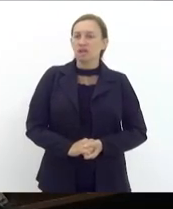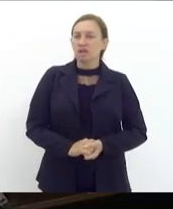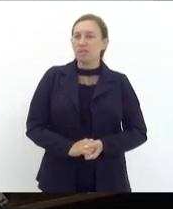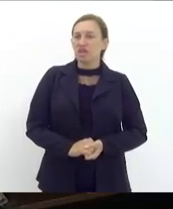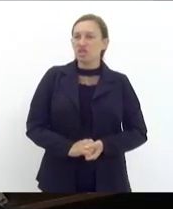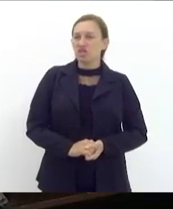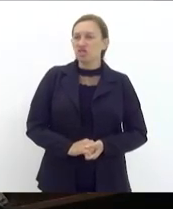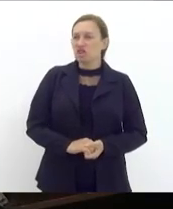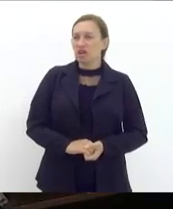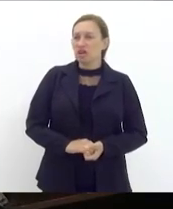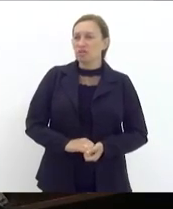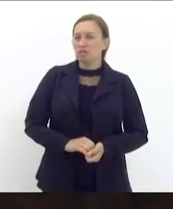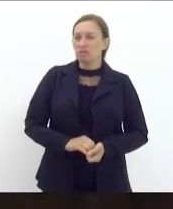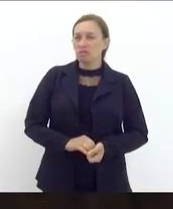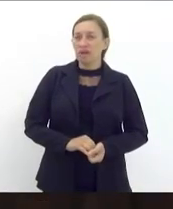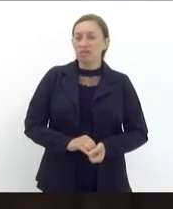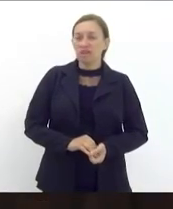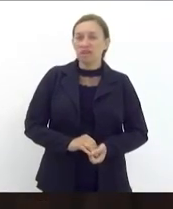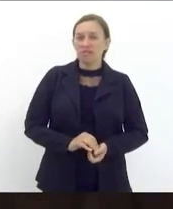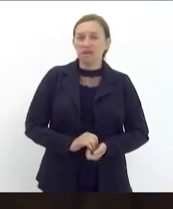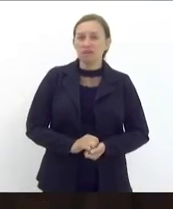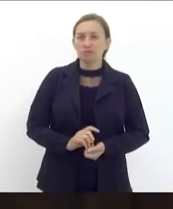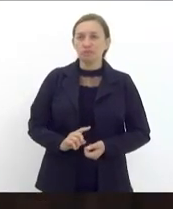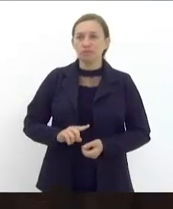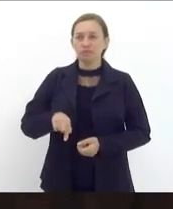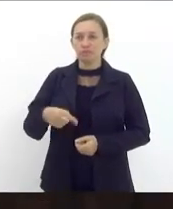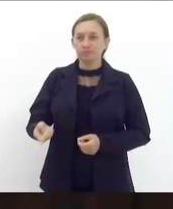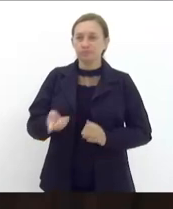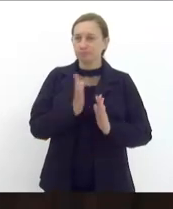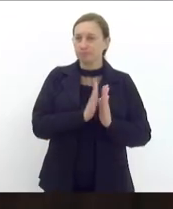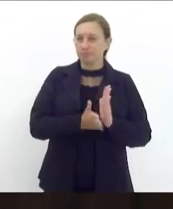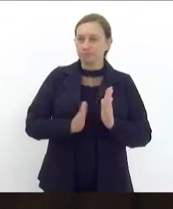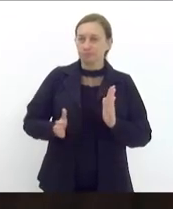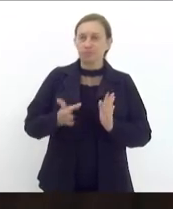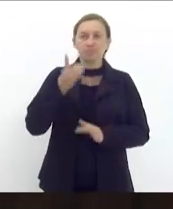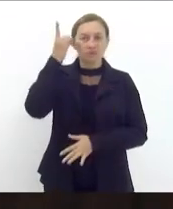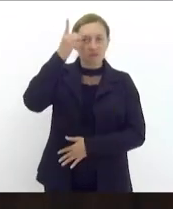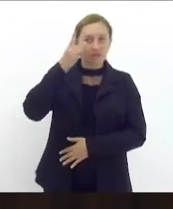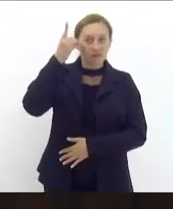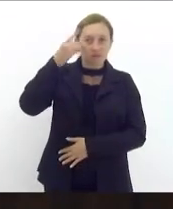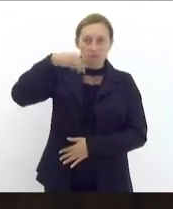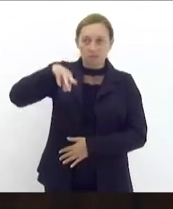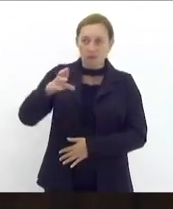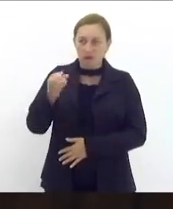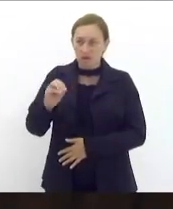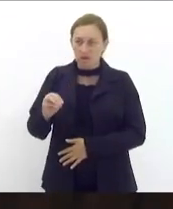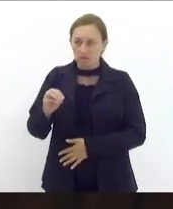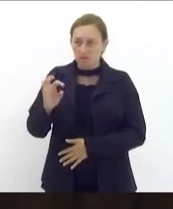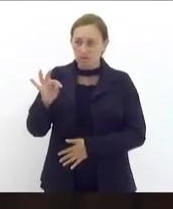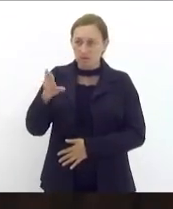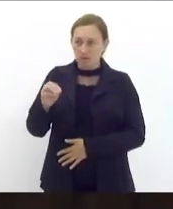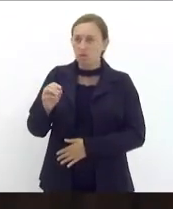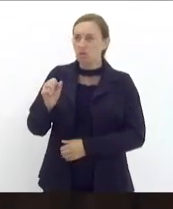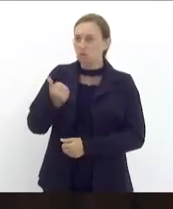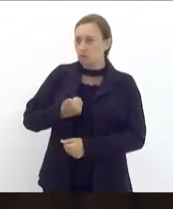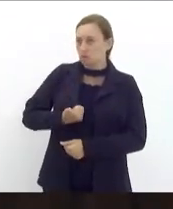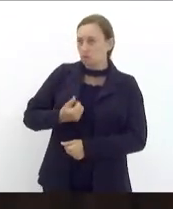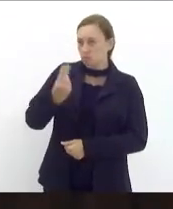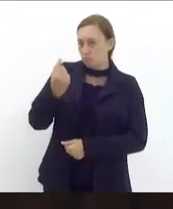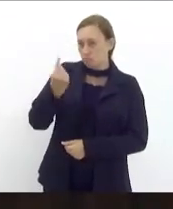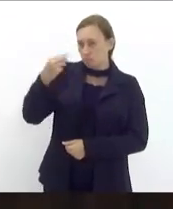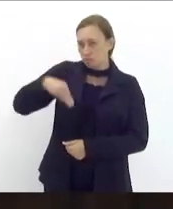próximo orador que pede uma questão de ordem deputado Márcio Gualberto só um minutinho por favor o presidente